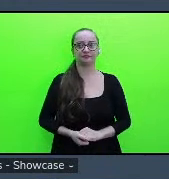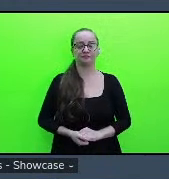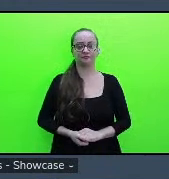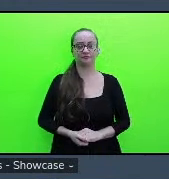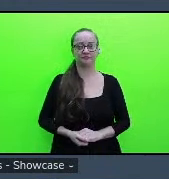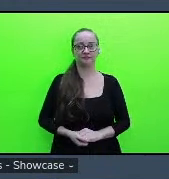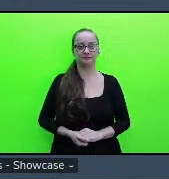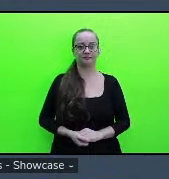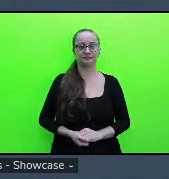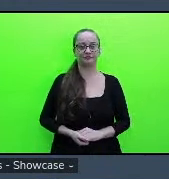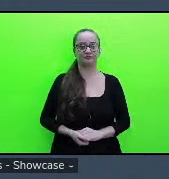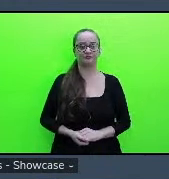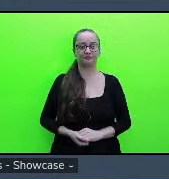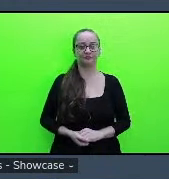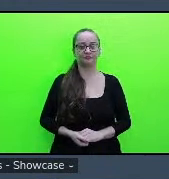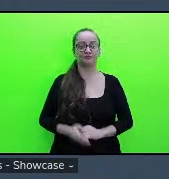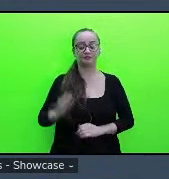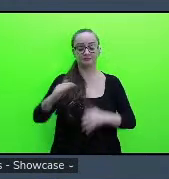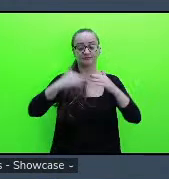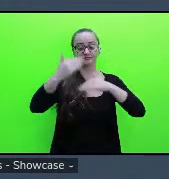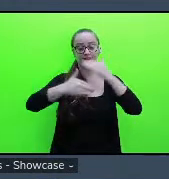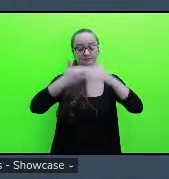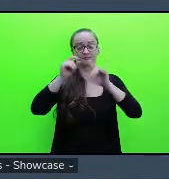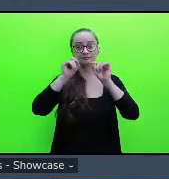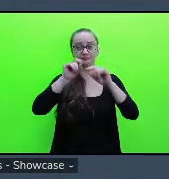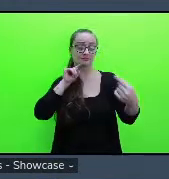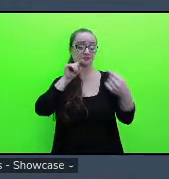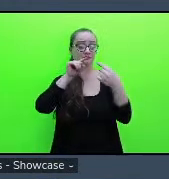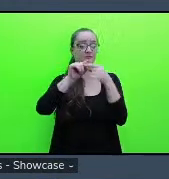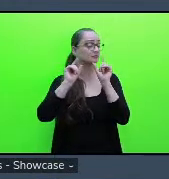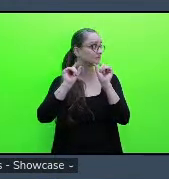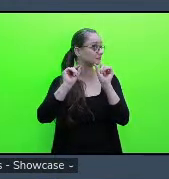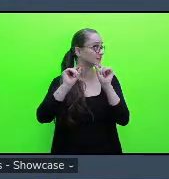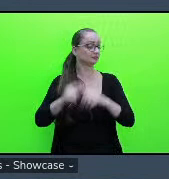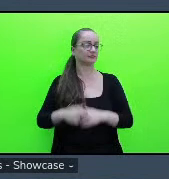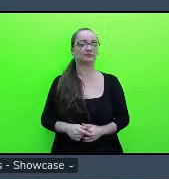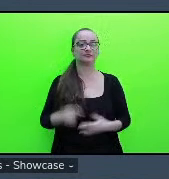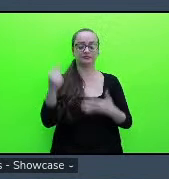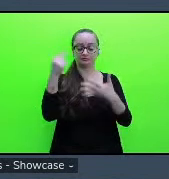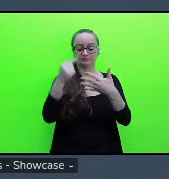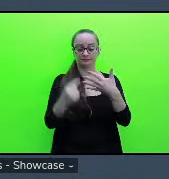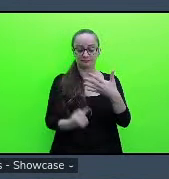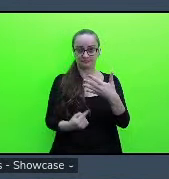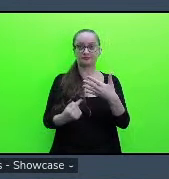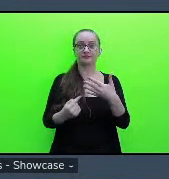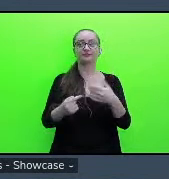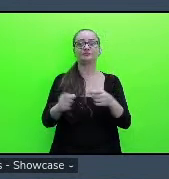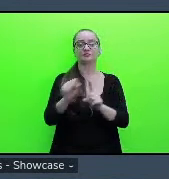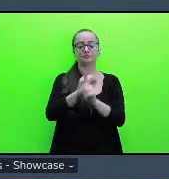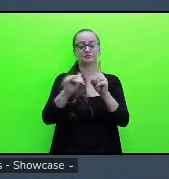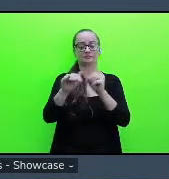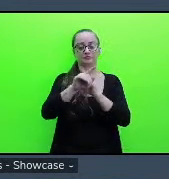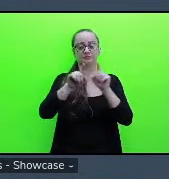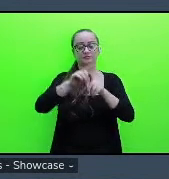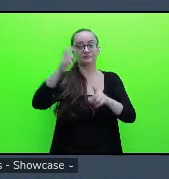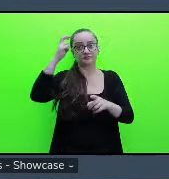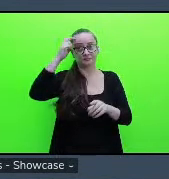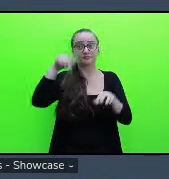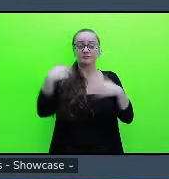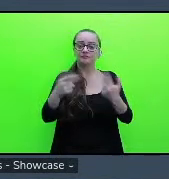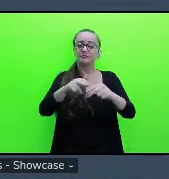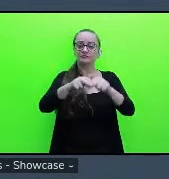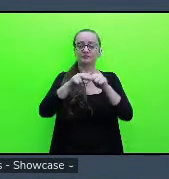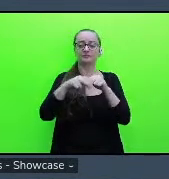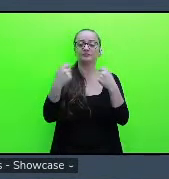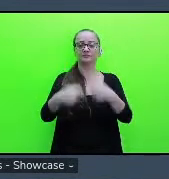e esse desenvolvimento ele está ligado a esses aspectos sociais e culturais por isso é necessário ter